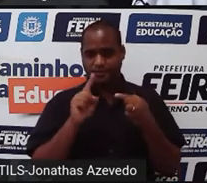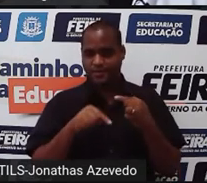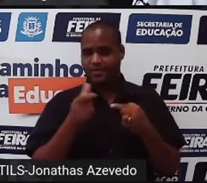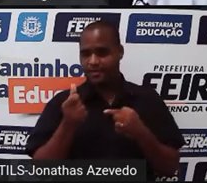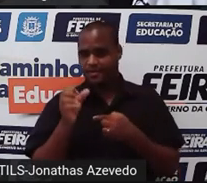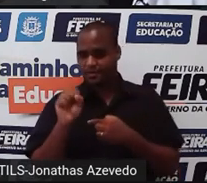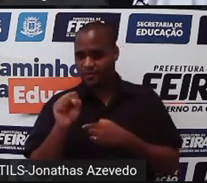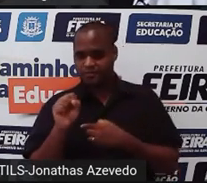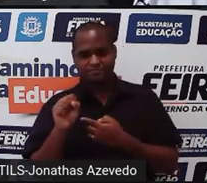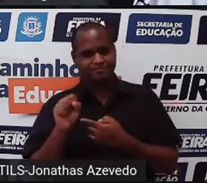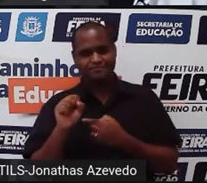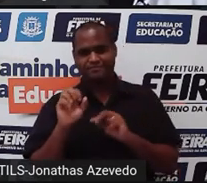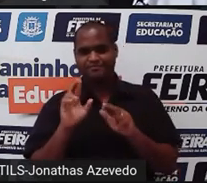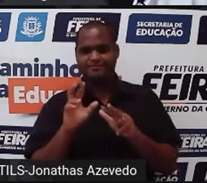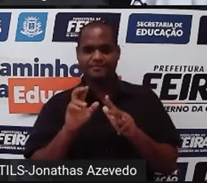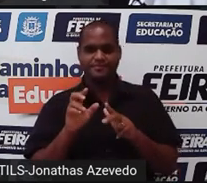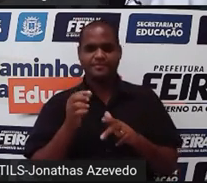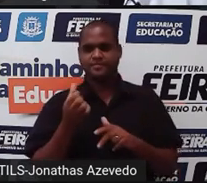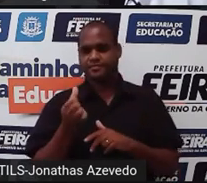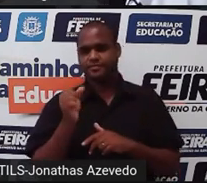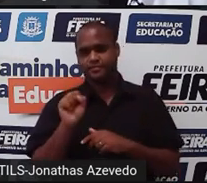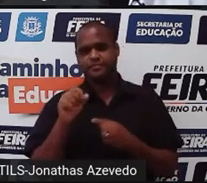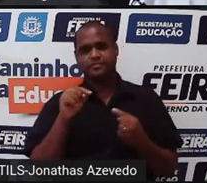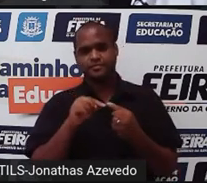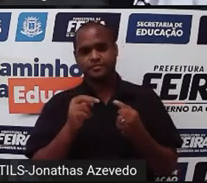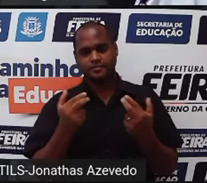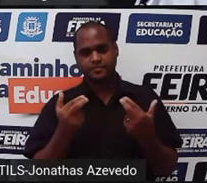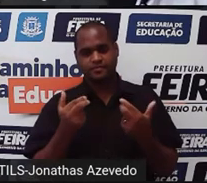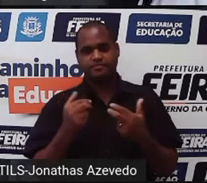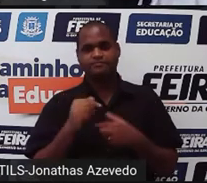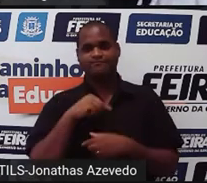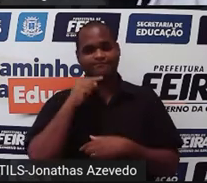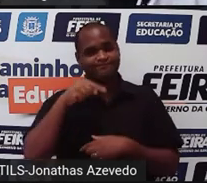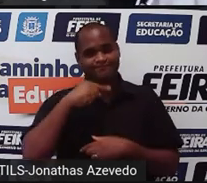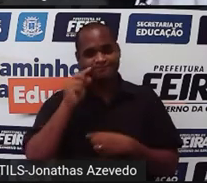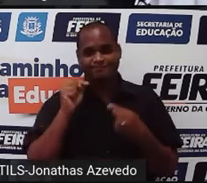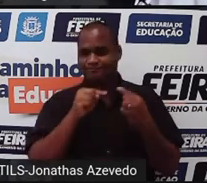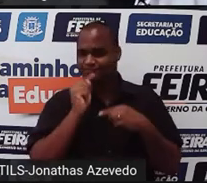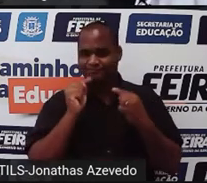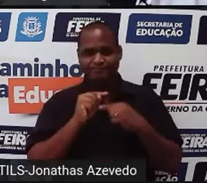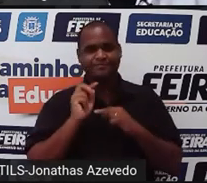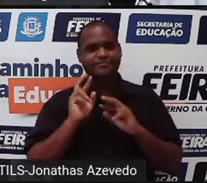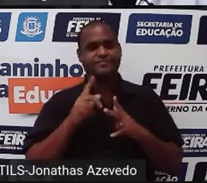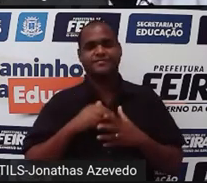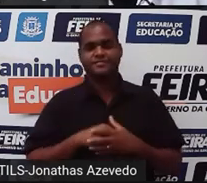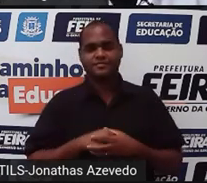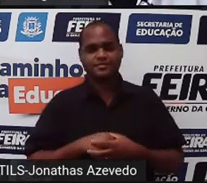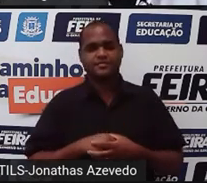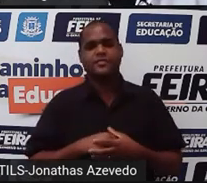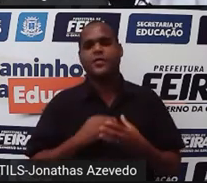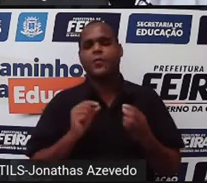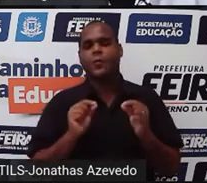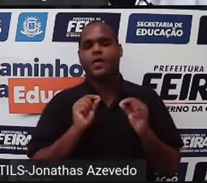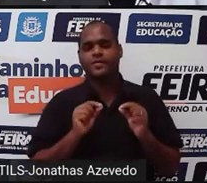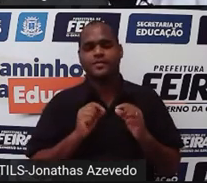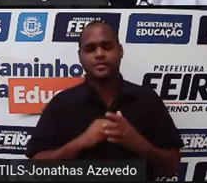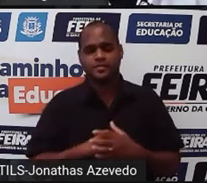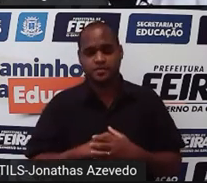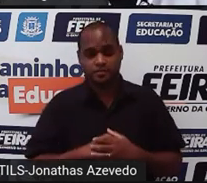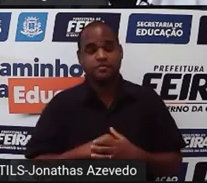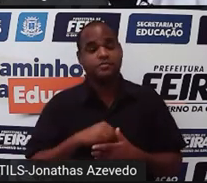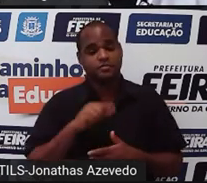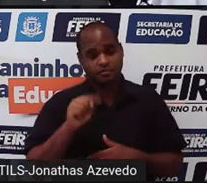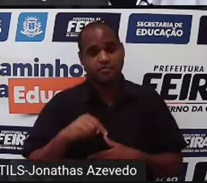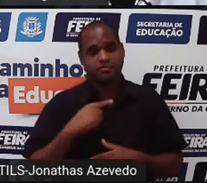a 68 na equação igual a 68 não foi igual a 68 o é que isso significa que